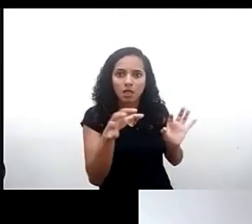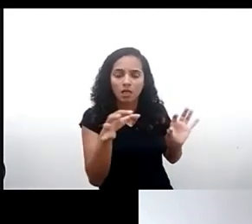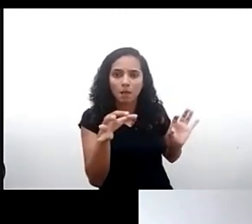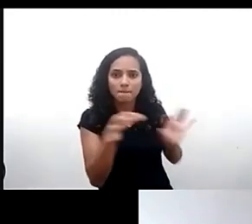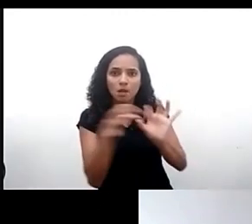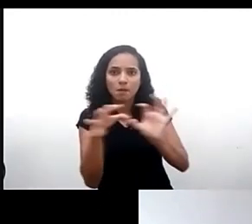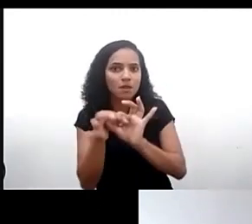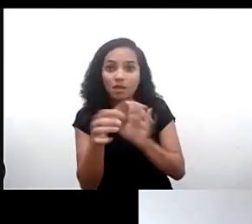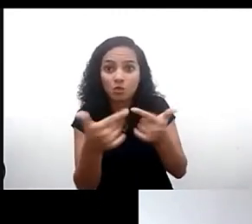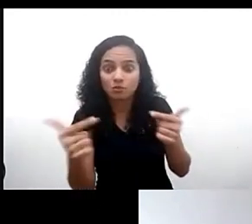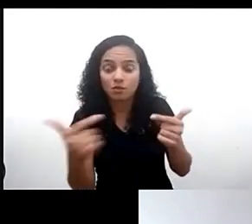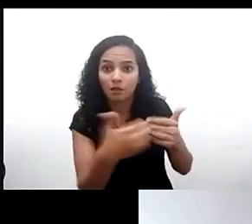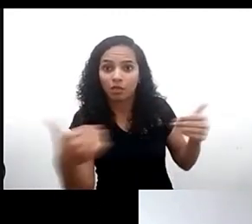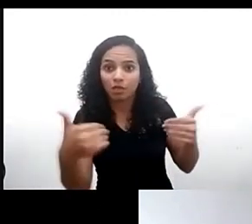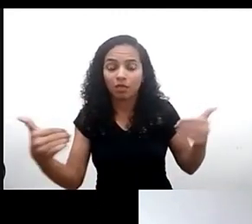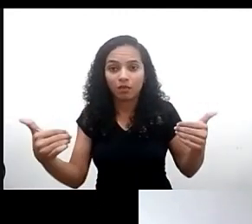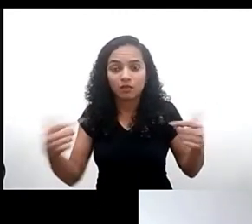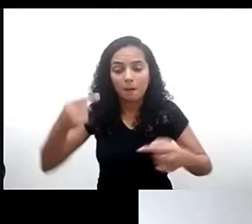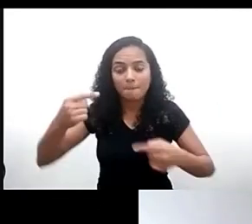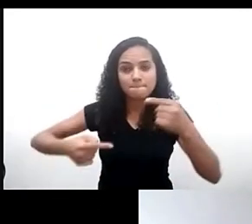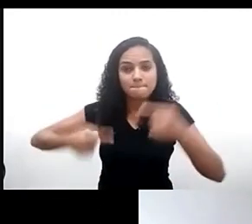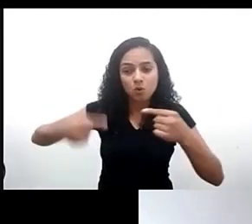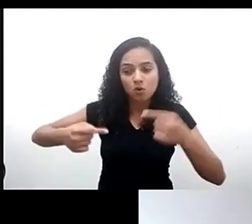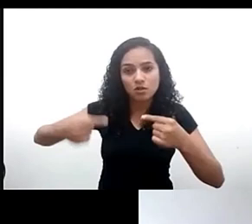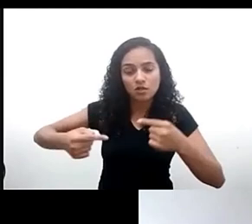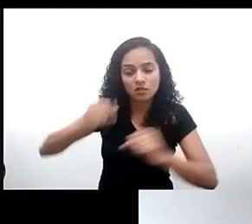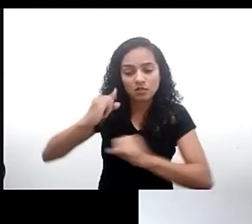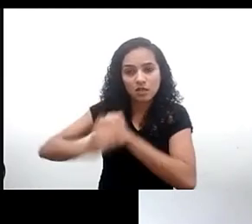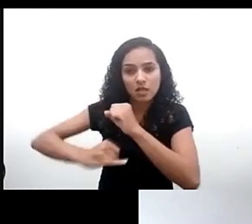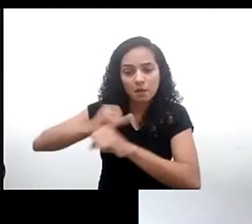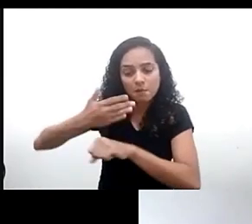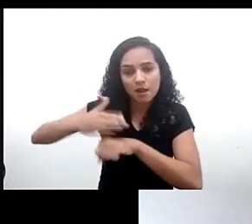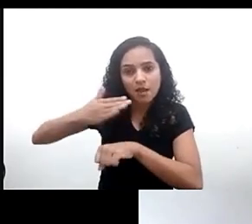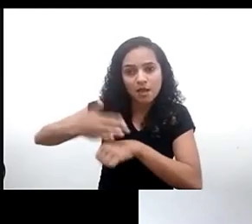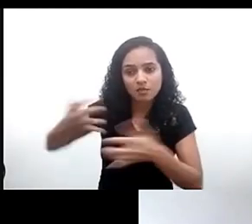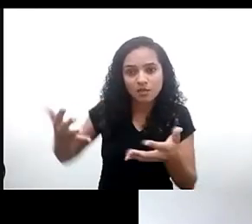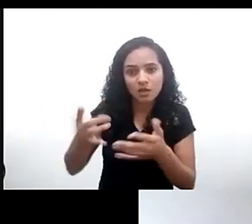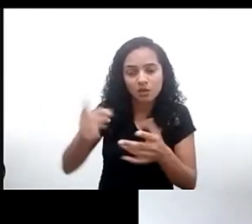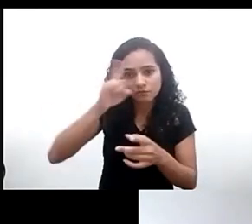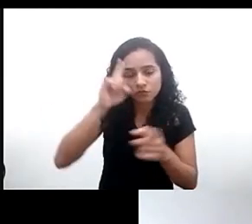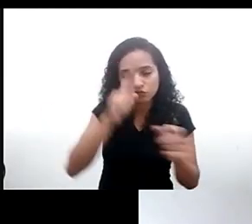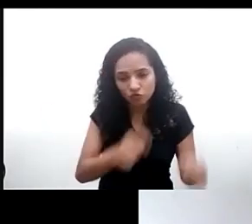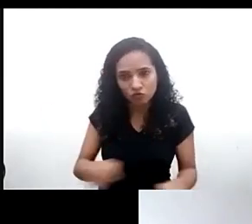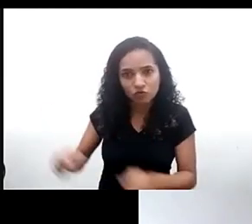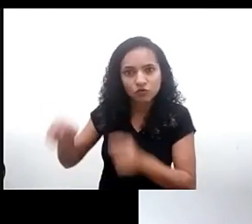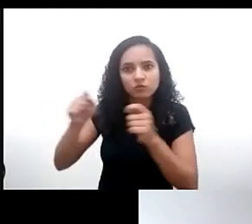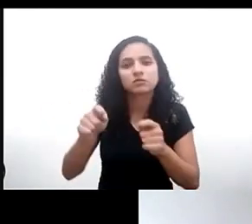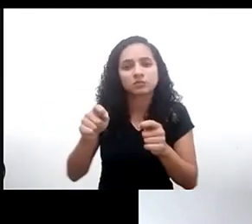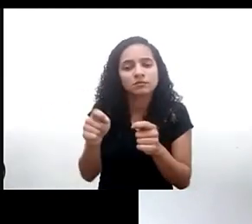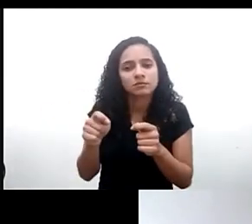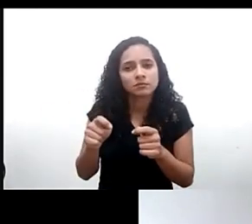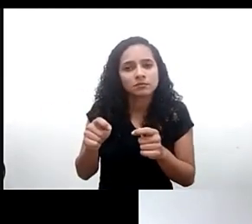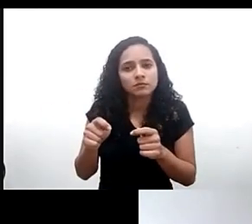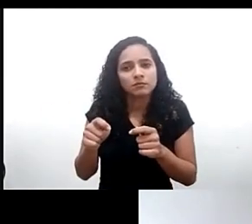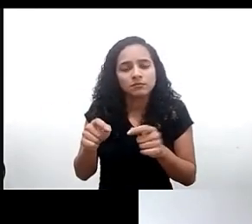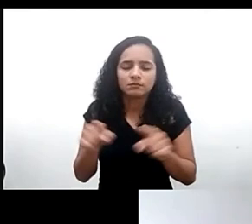atreveria a dizer que a maioria delas com as práticas digitais cotidianas dos jovens e